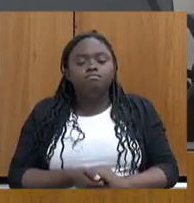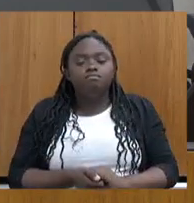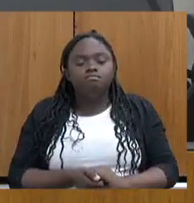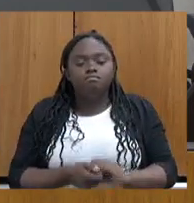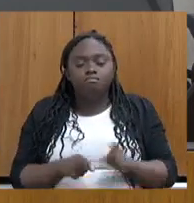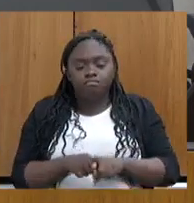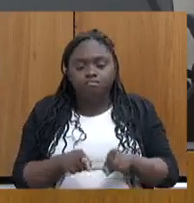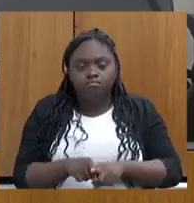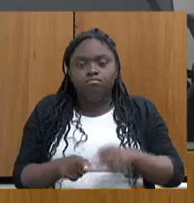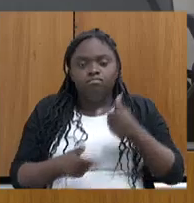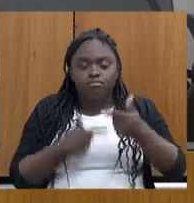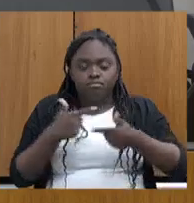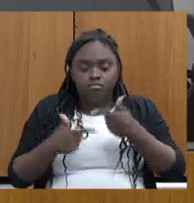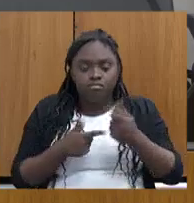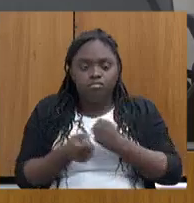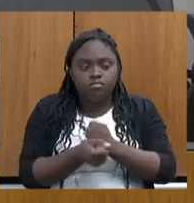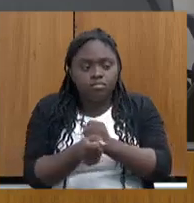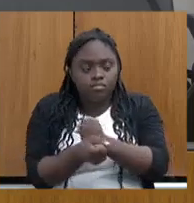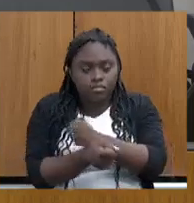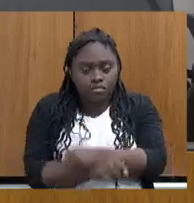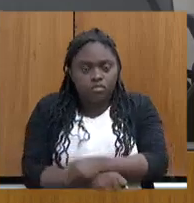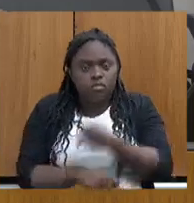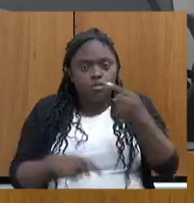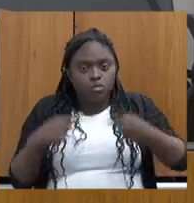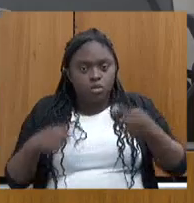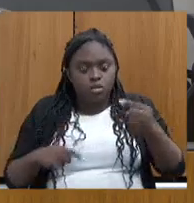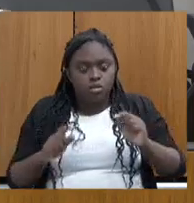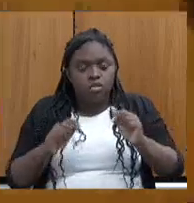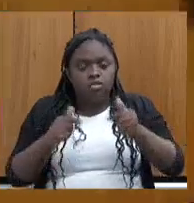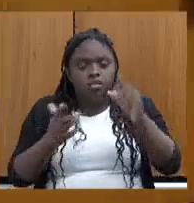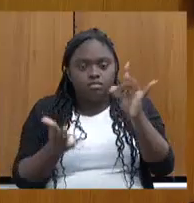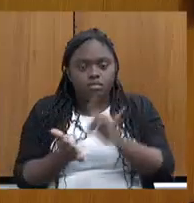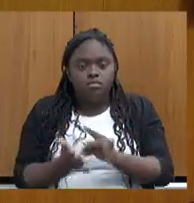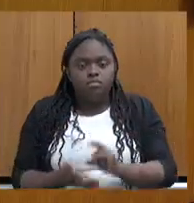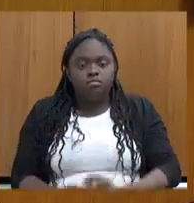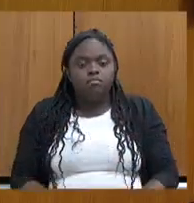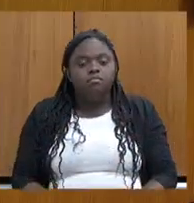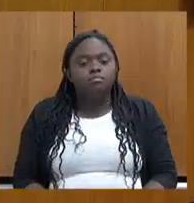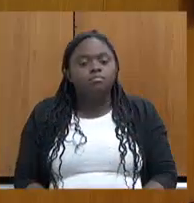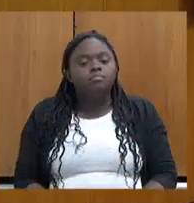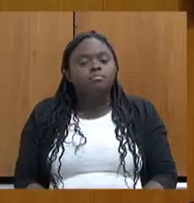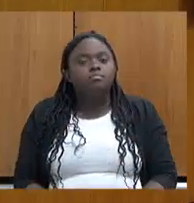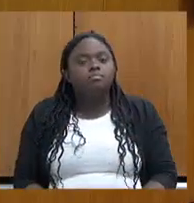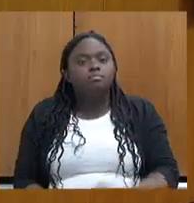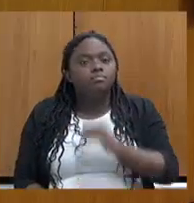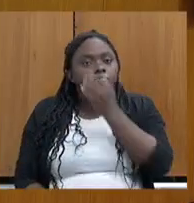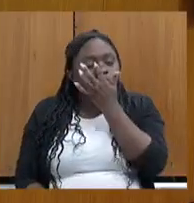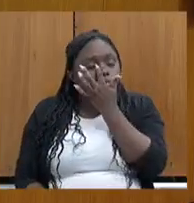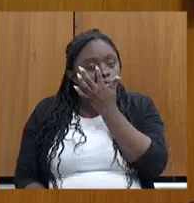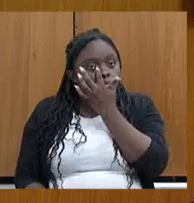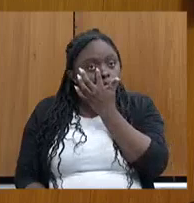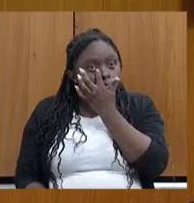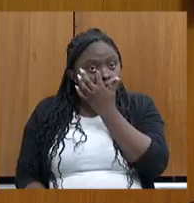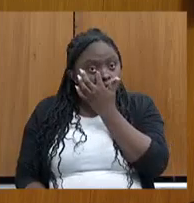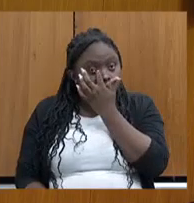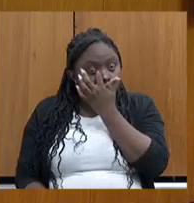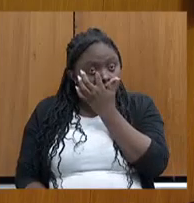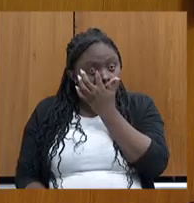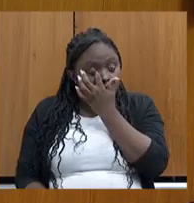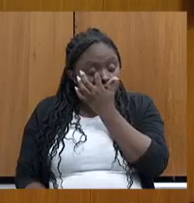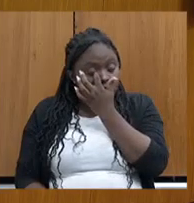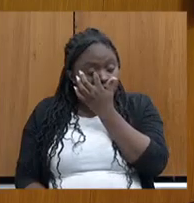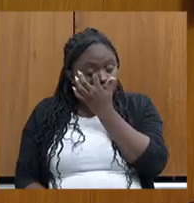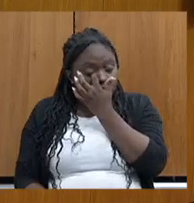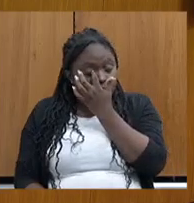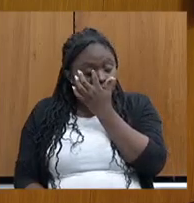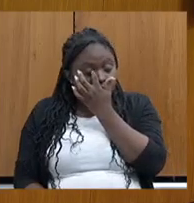escravo e políticas de ações afirmativas. Obrigada. Presidenta, eu quero pedir licença, porque eu vou ter que participar de uma outra